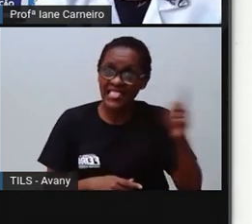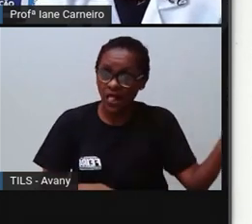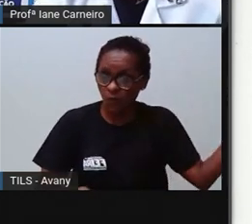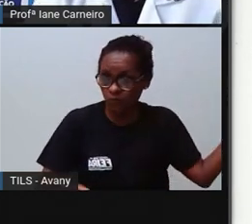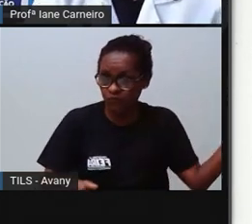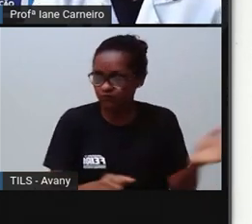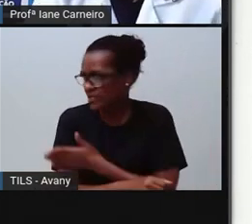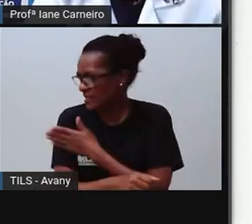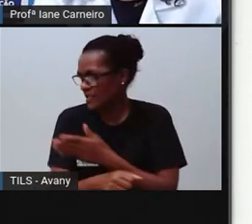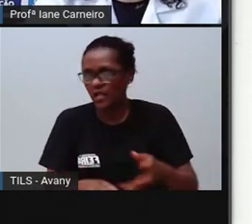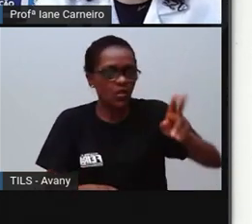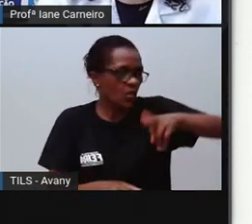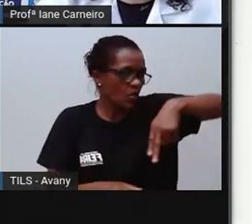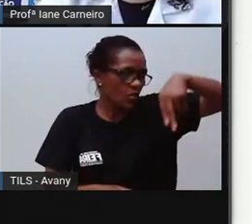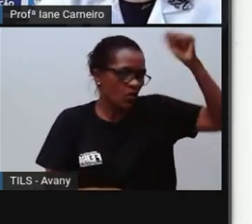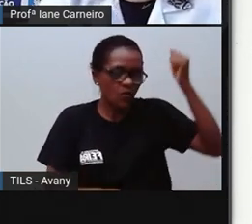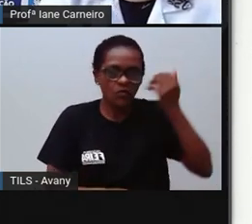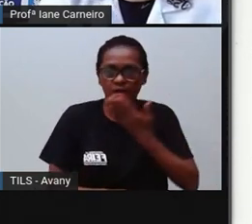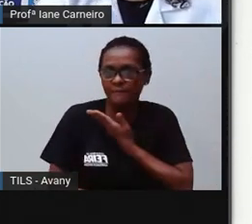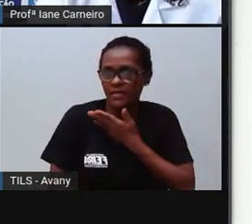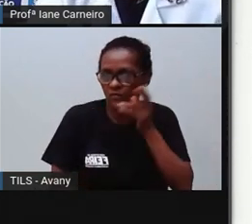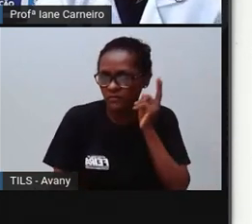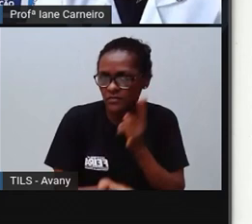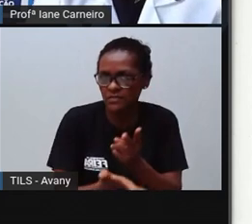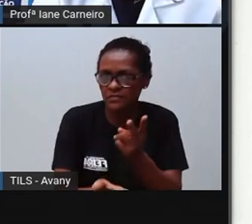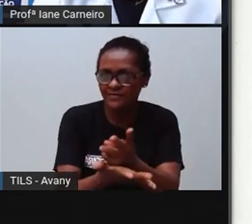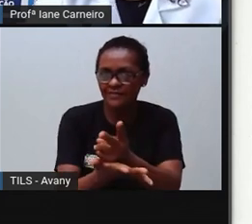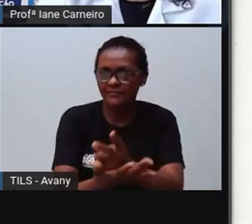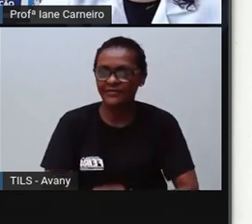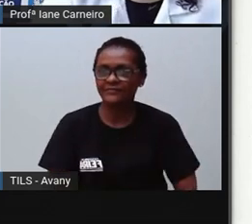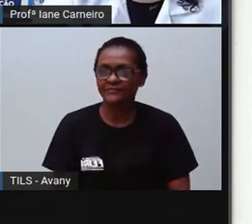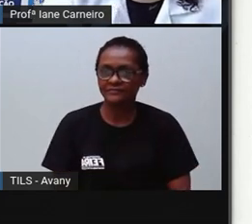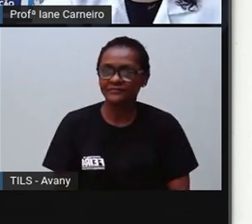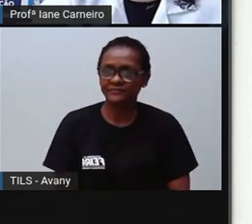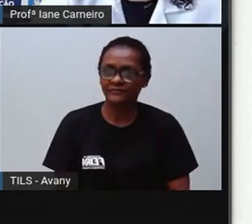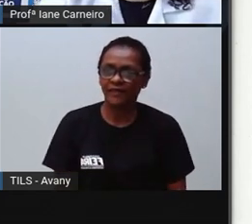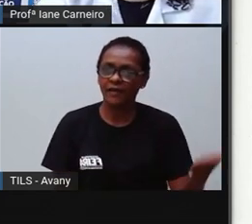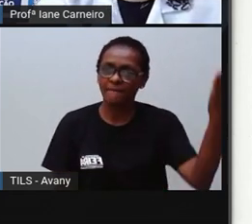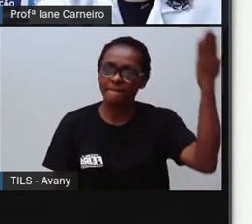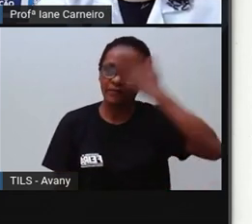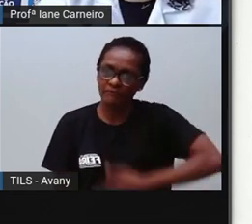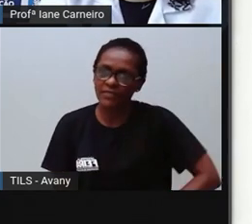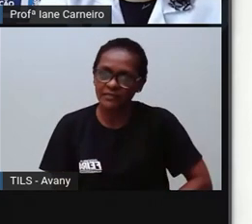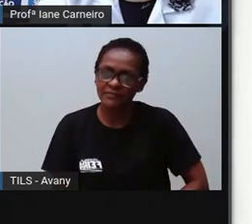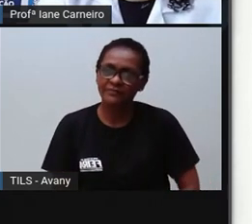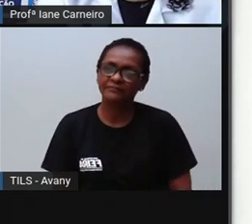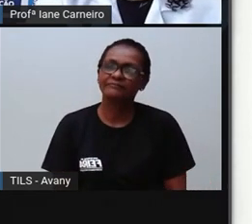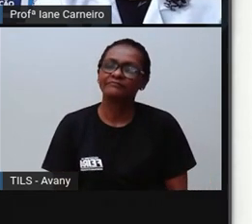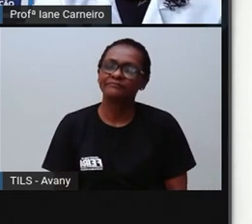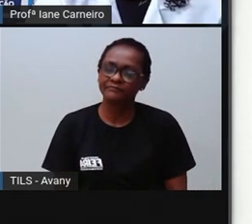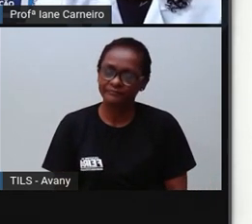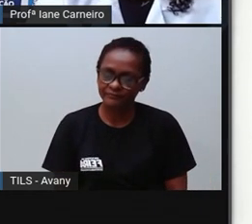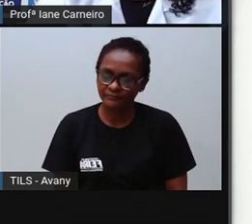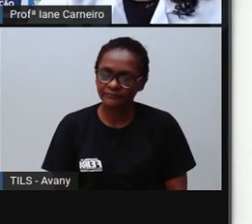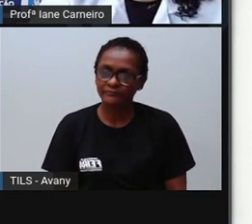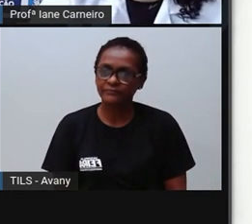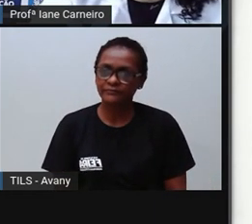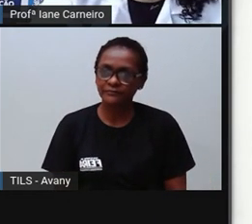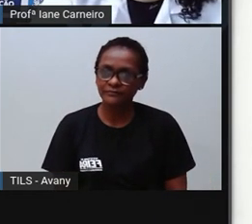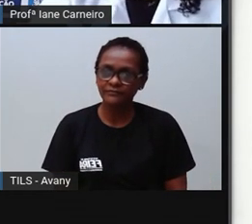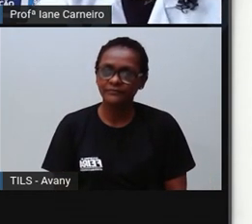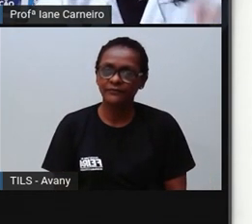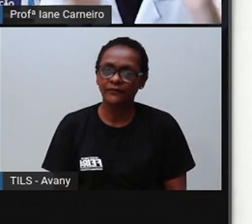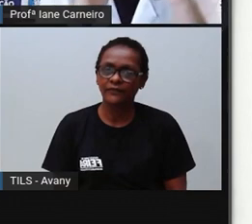Eu prometo ser um bom amigo. Com uma promessa. Com um